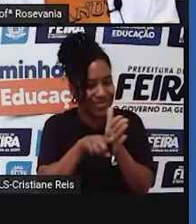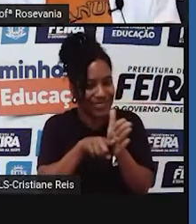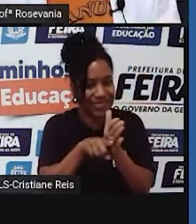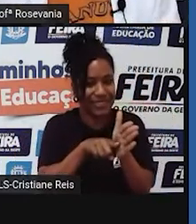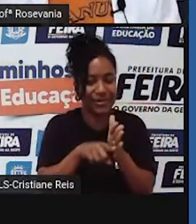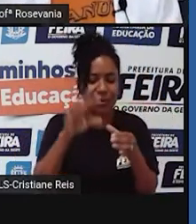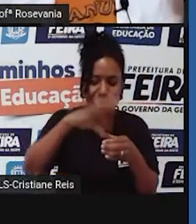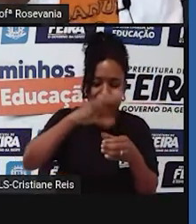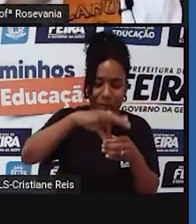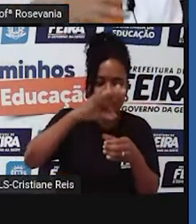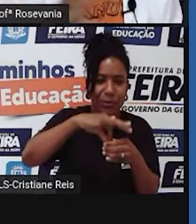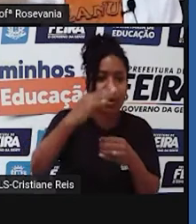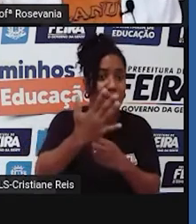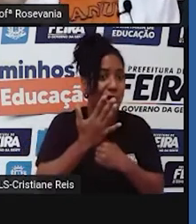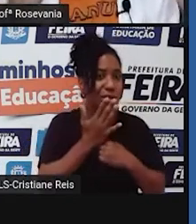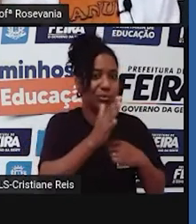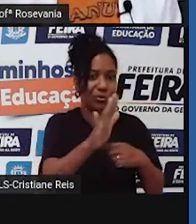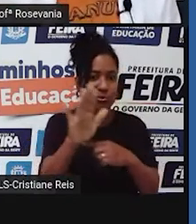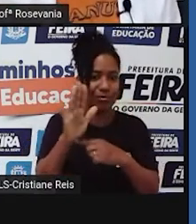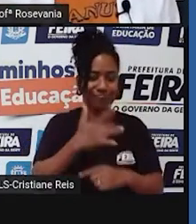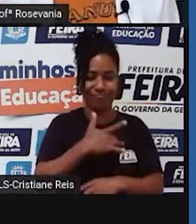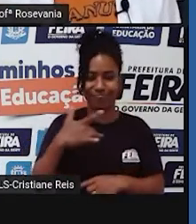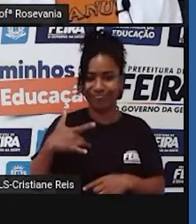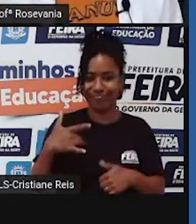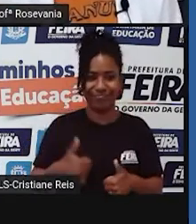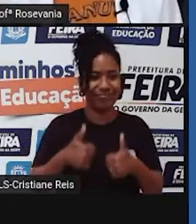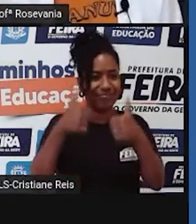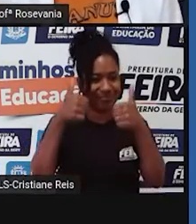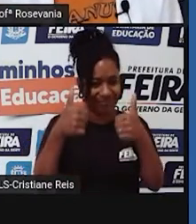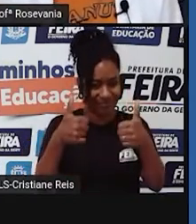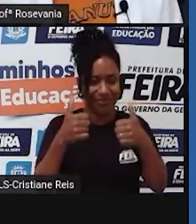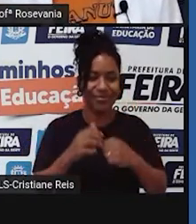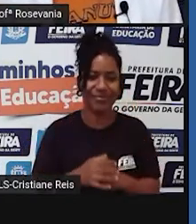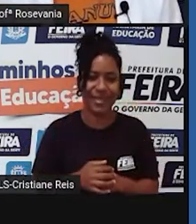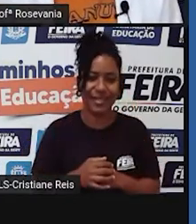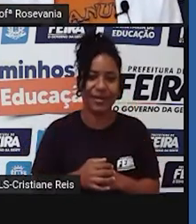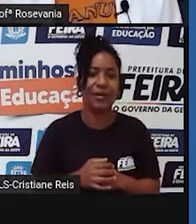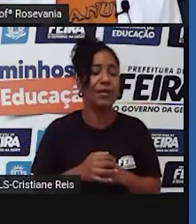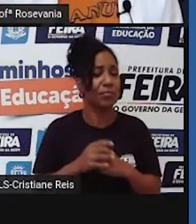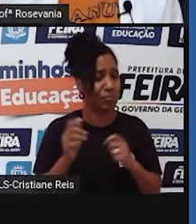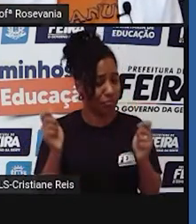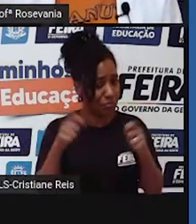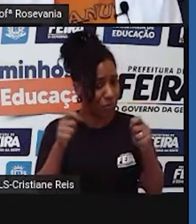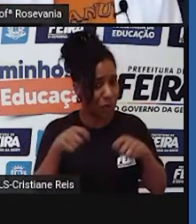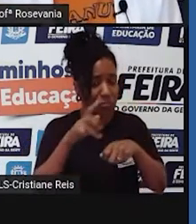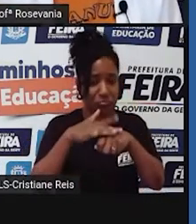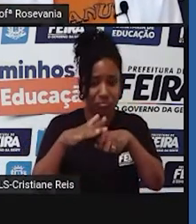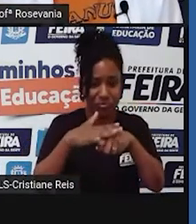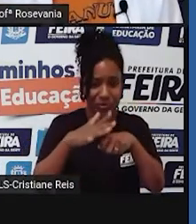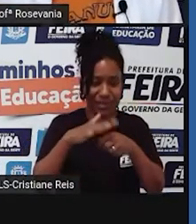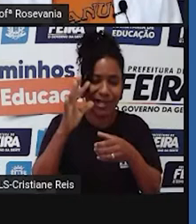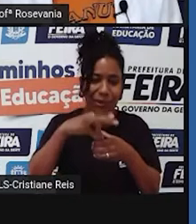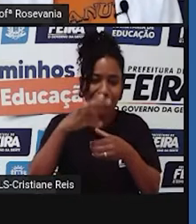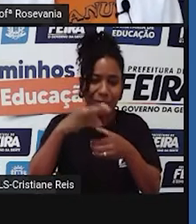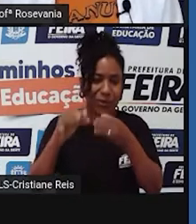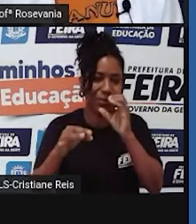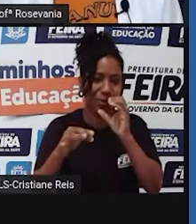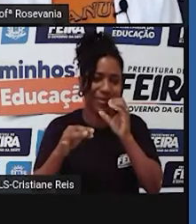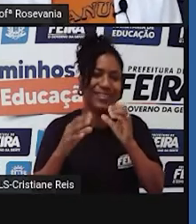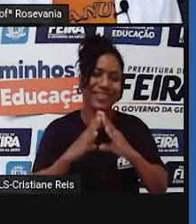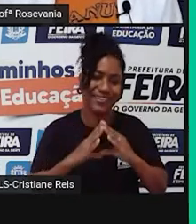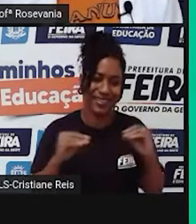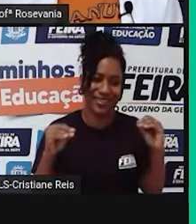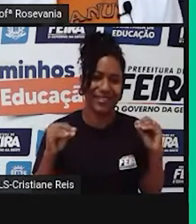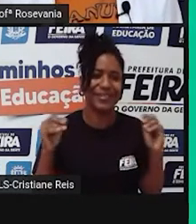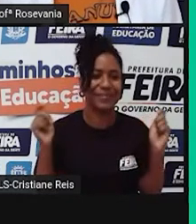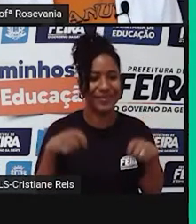propriedades terapêuticas para que, né, sejam empregados lá nos diversos tipos de doenças, né. Vamos